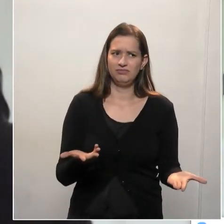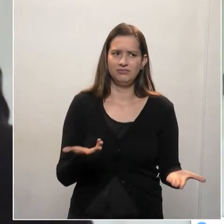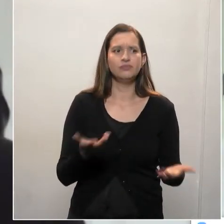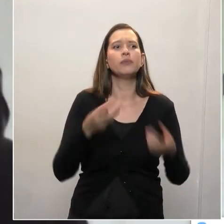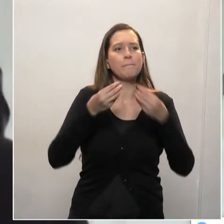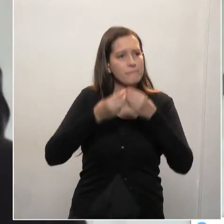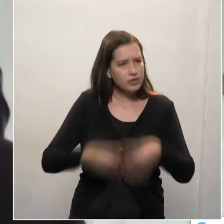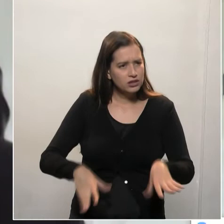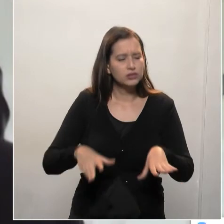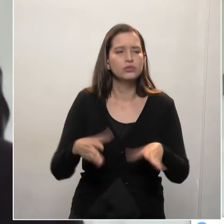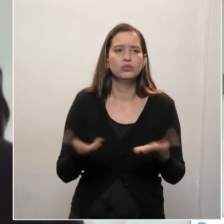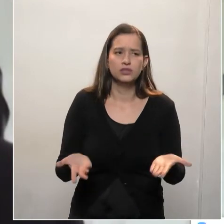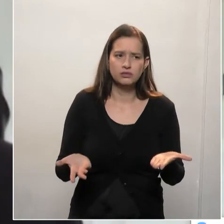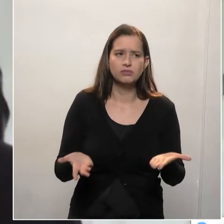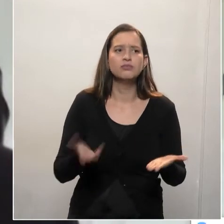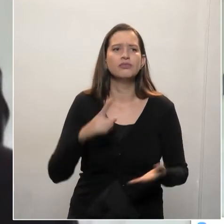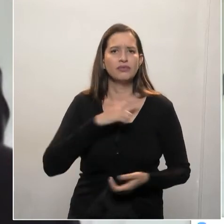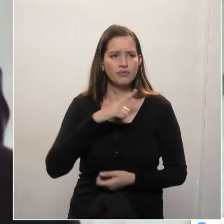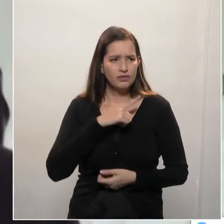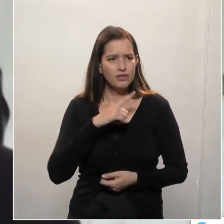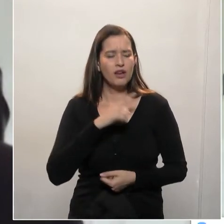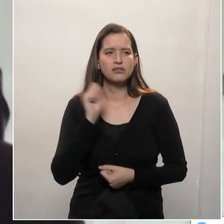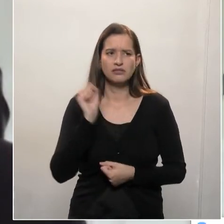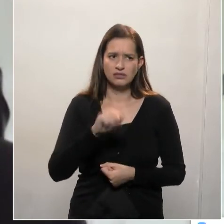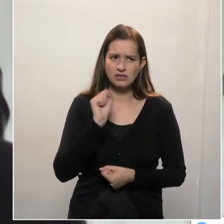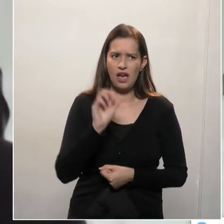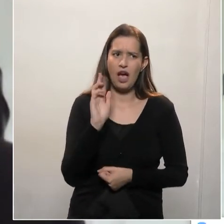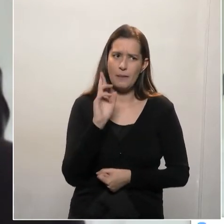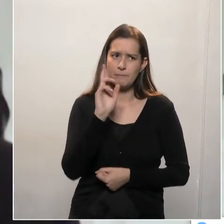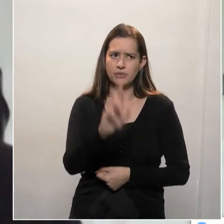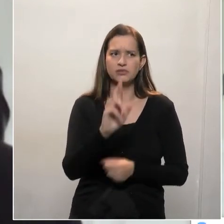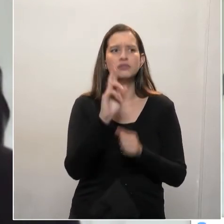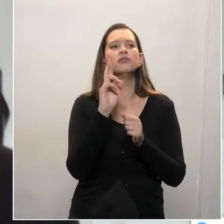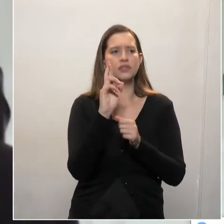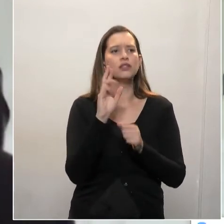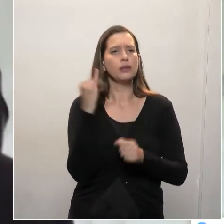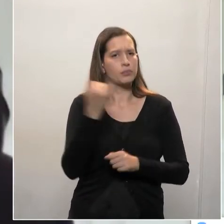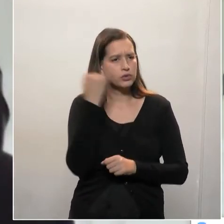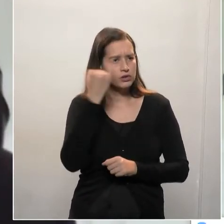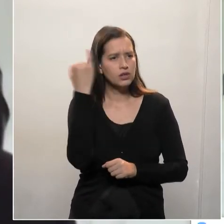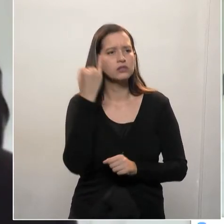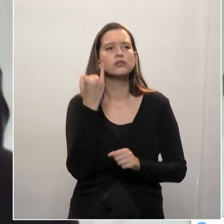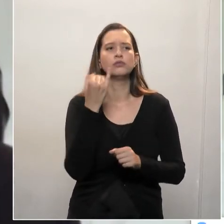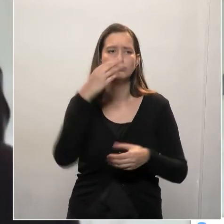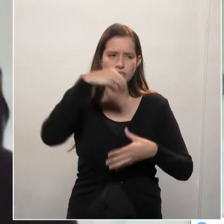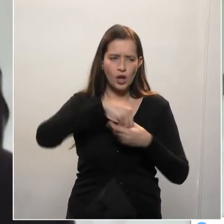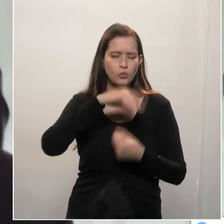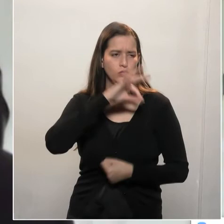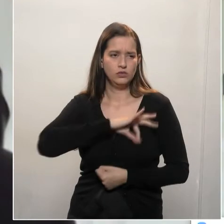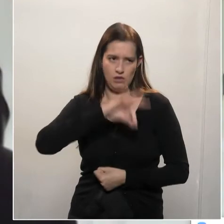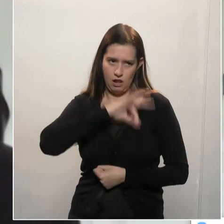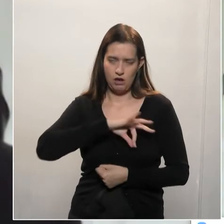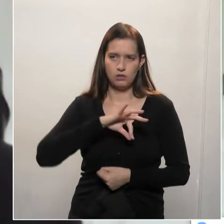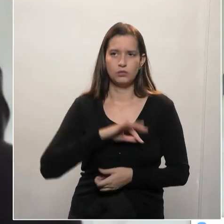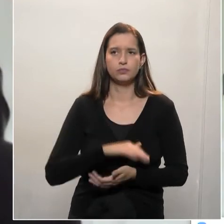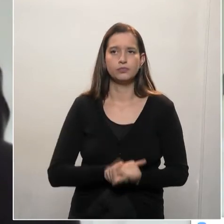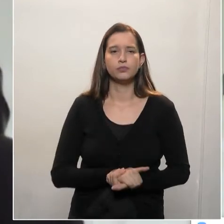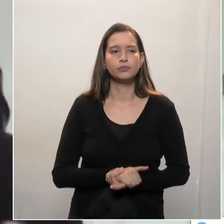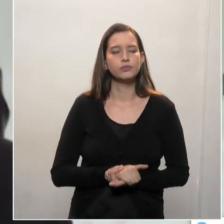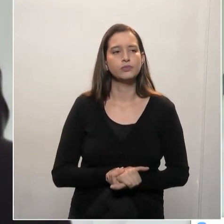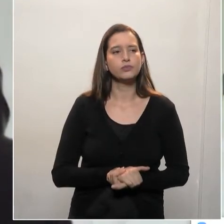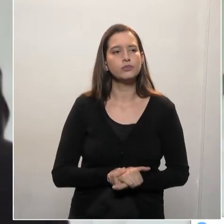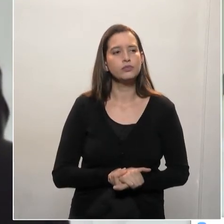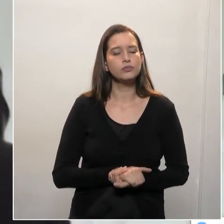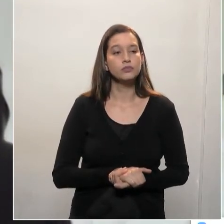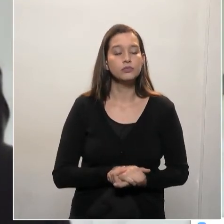Representa muito no salário desse policial, desse bombeiro aposentado. Então, o